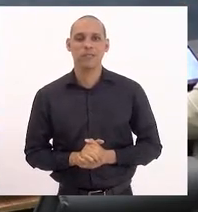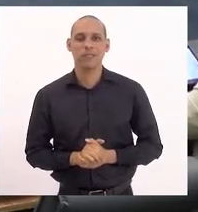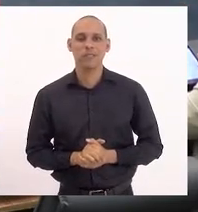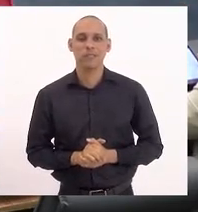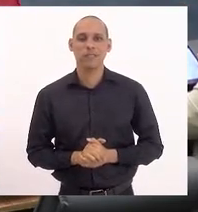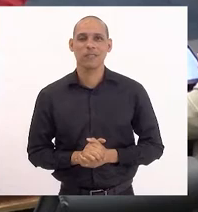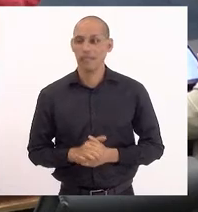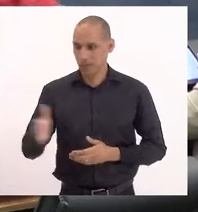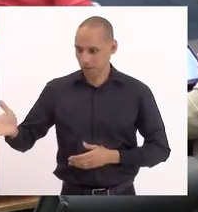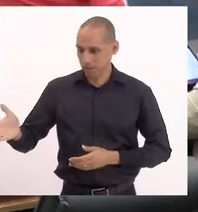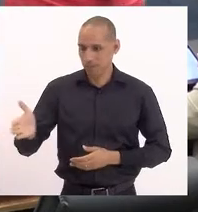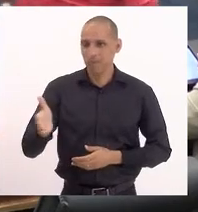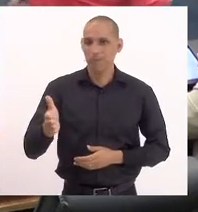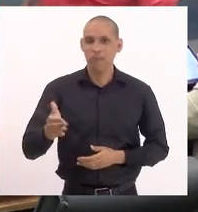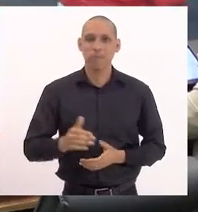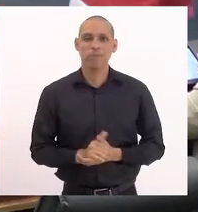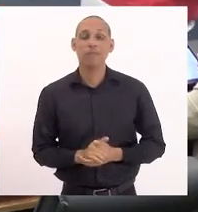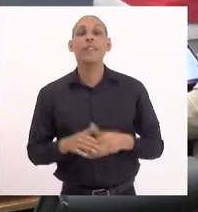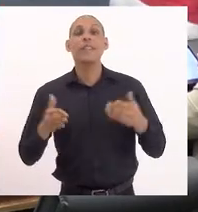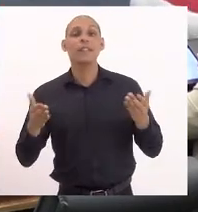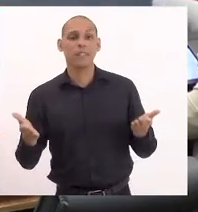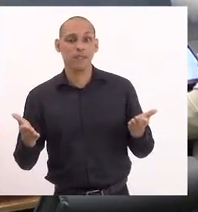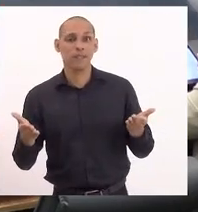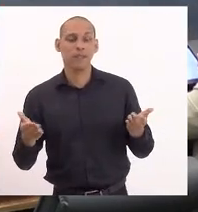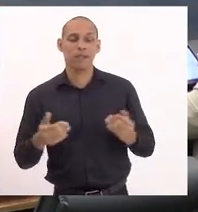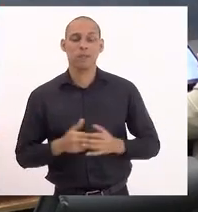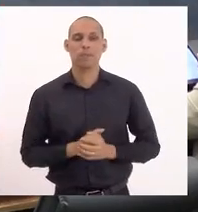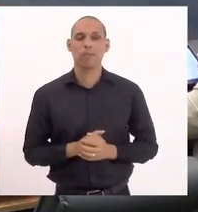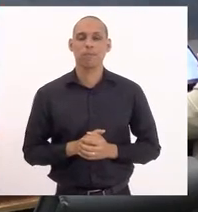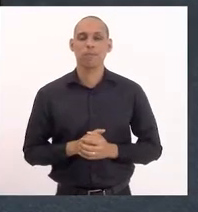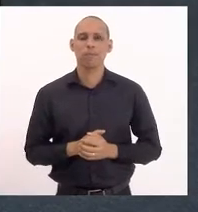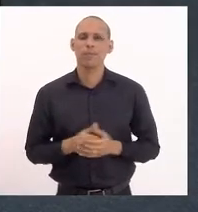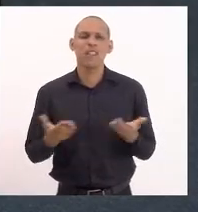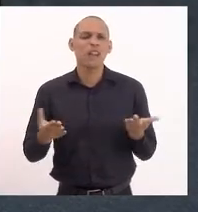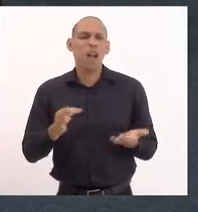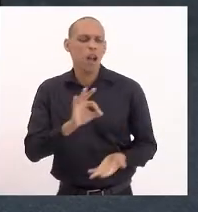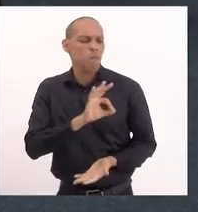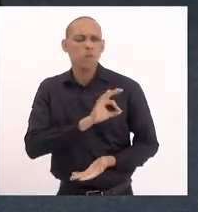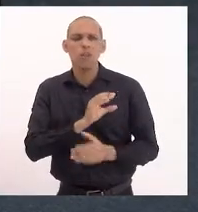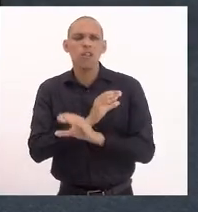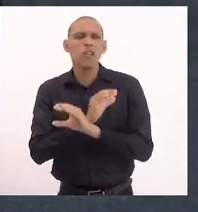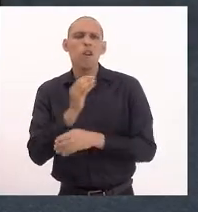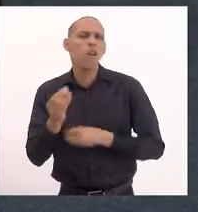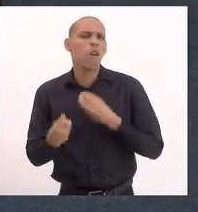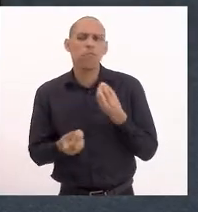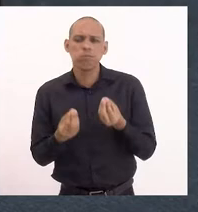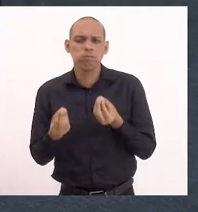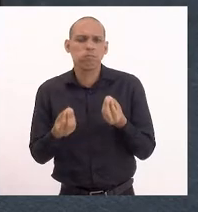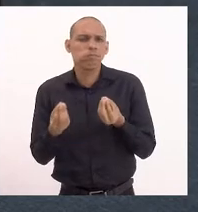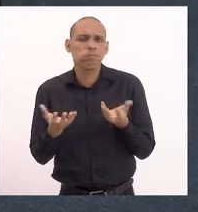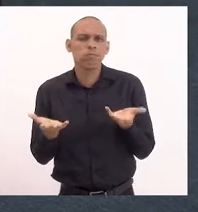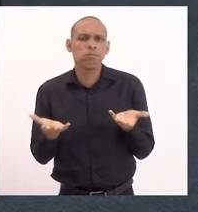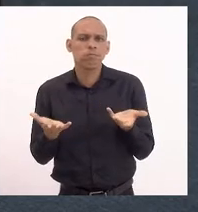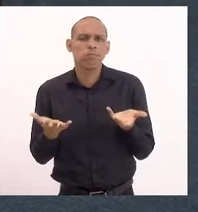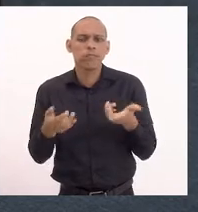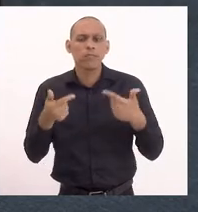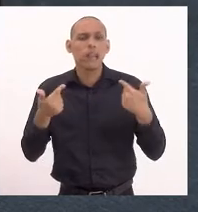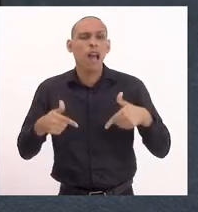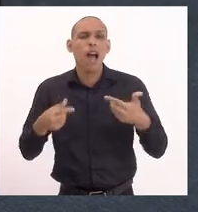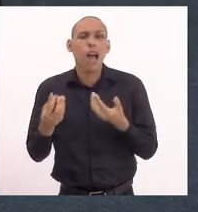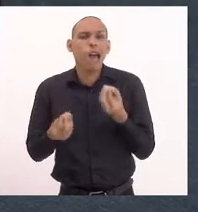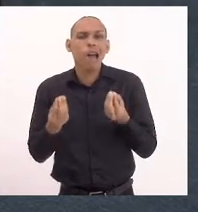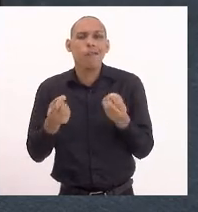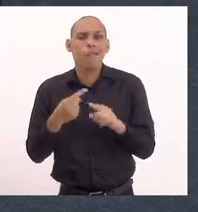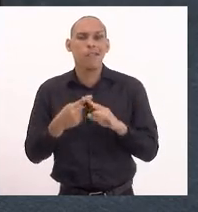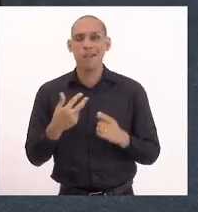Traz ele aqui, por favor, Dani. E aí, nesse sentido, como é que a Polícia Civil vai trabalhar com isso porque ela não